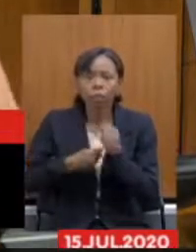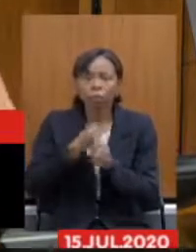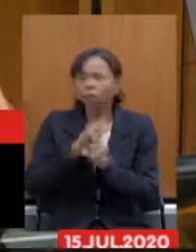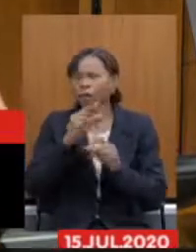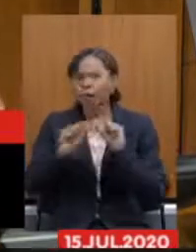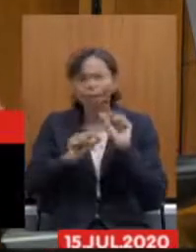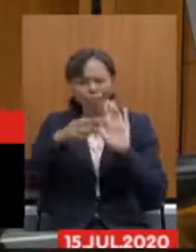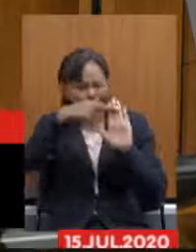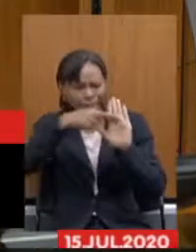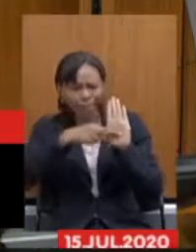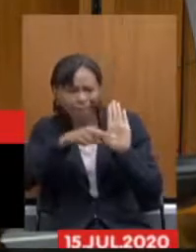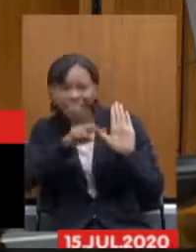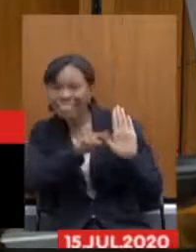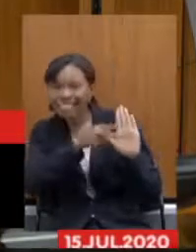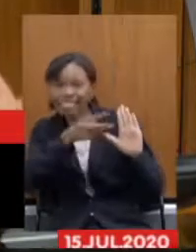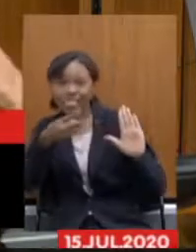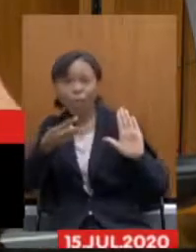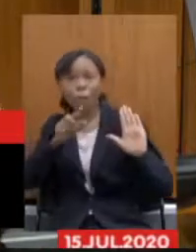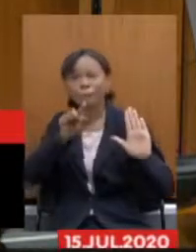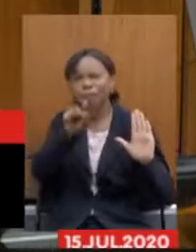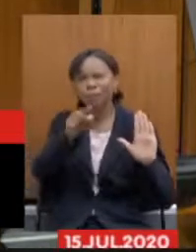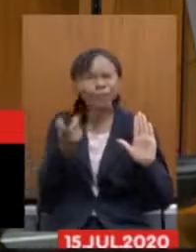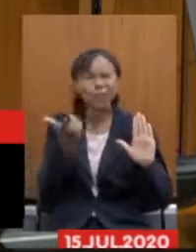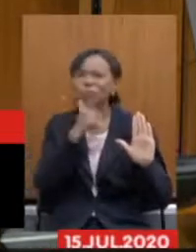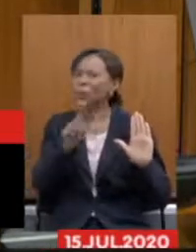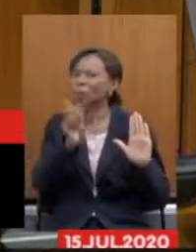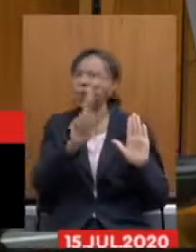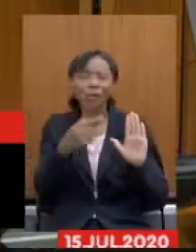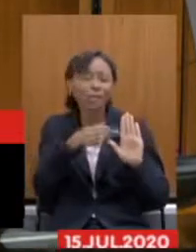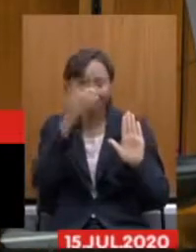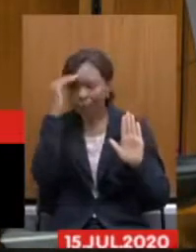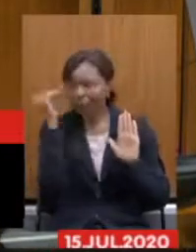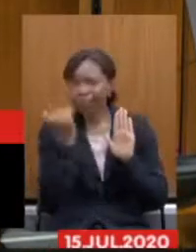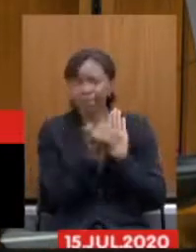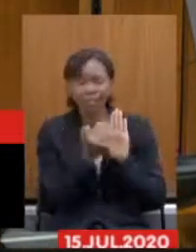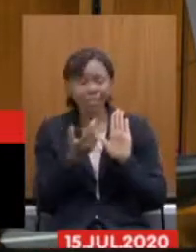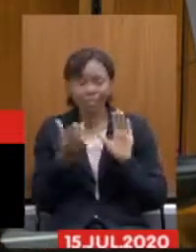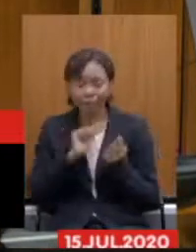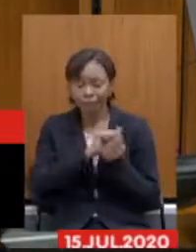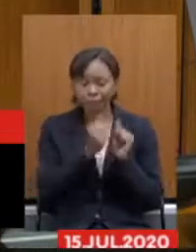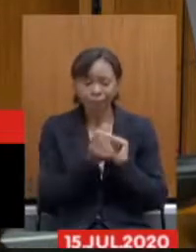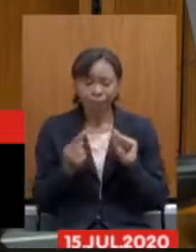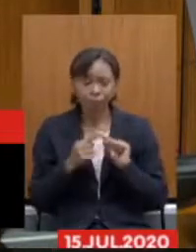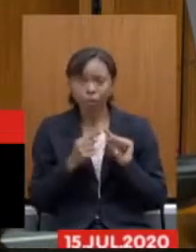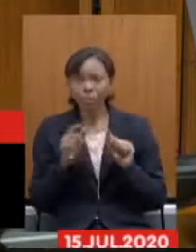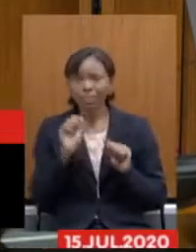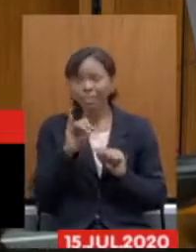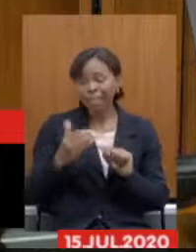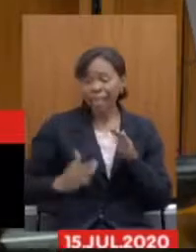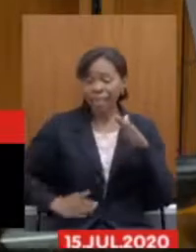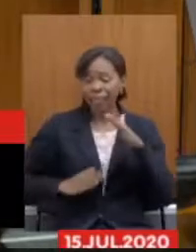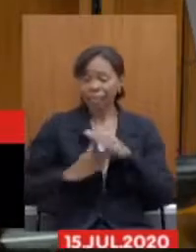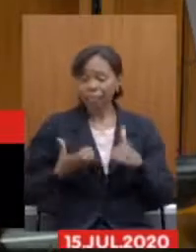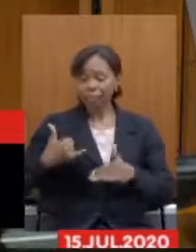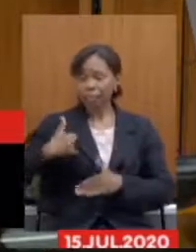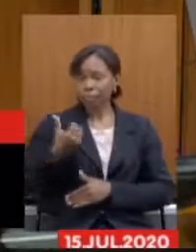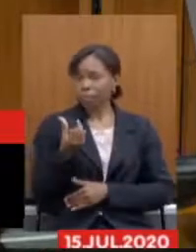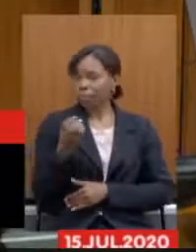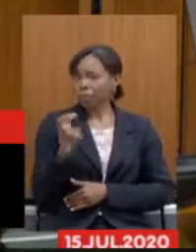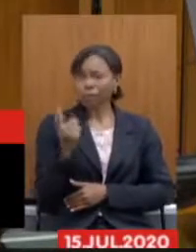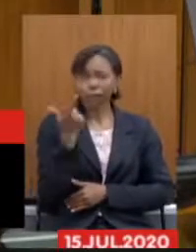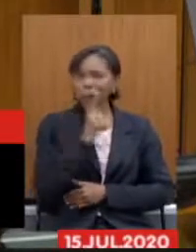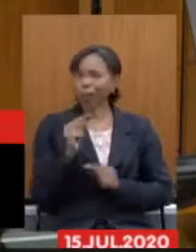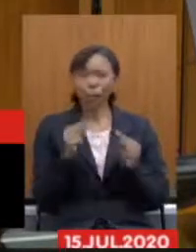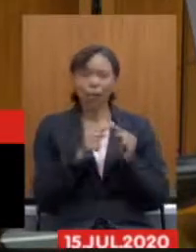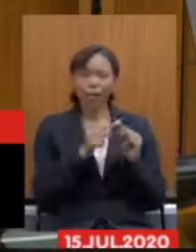regras de transição mas você não consegue alcançar ela para muitos servidores enquanto você não alcançar 65 anos então essa regra